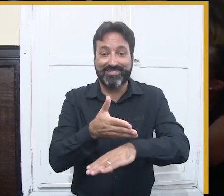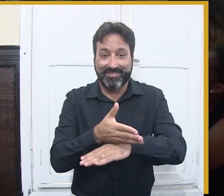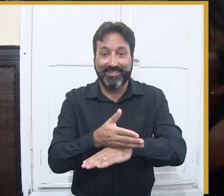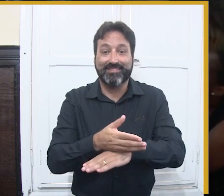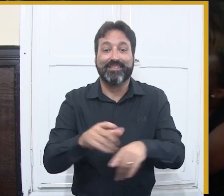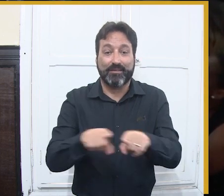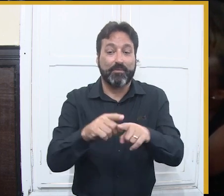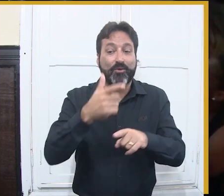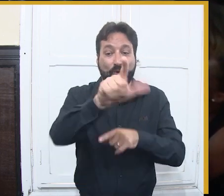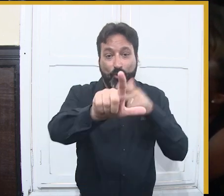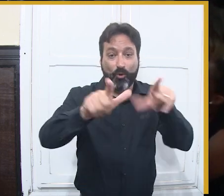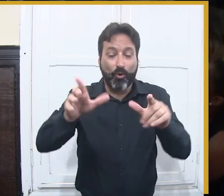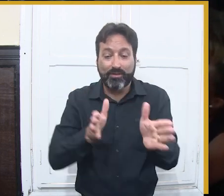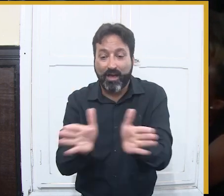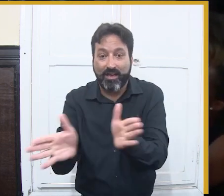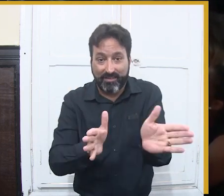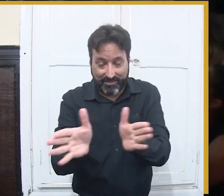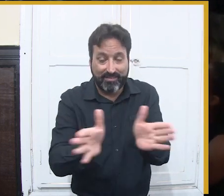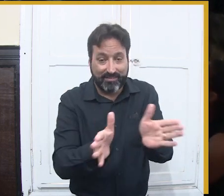é...